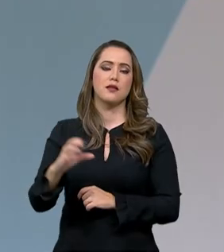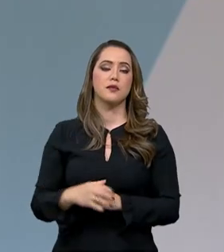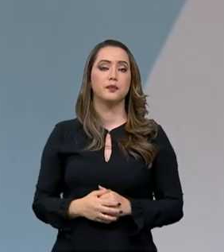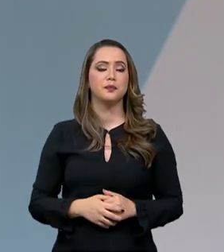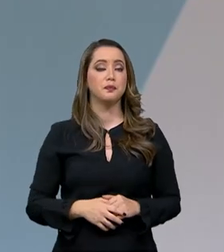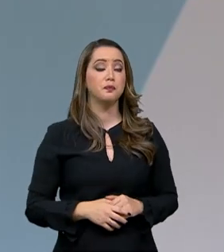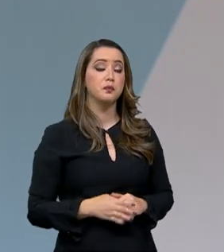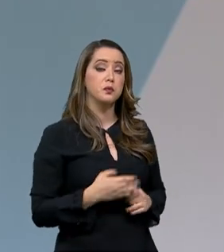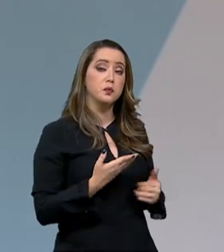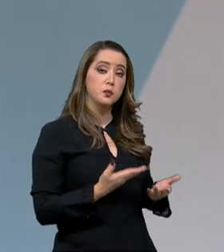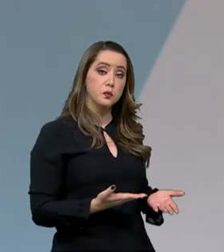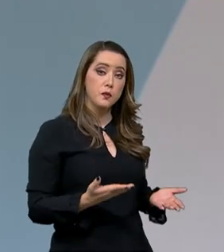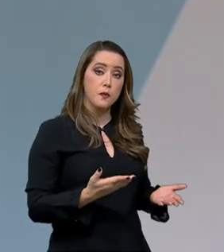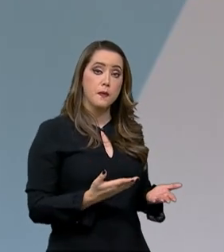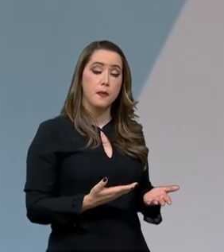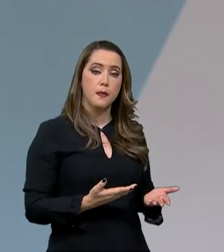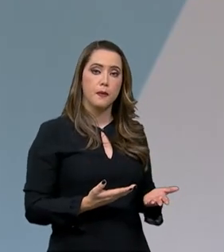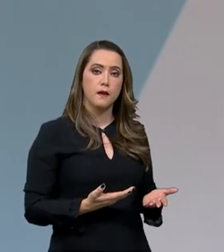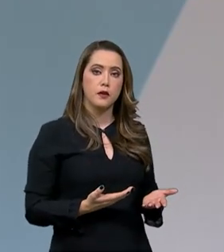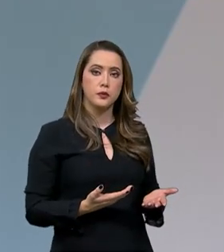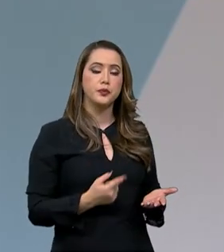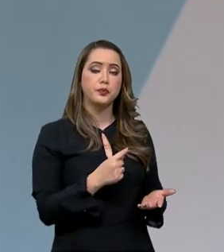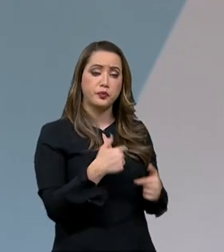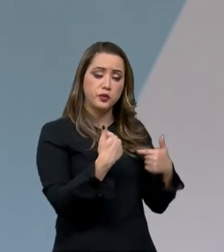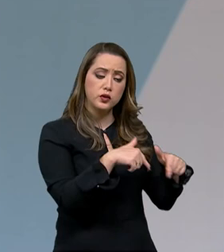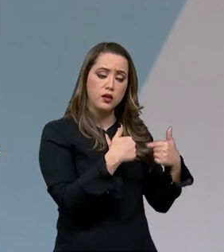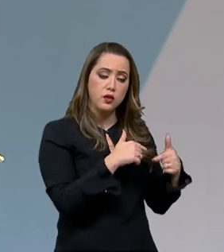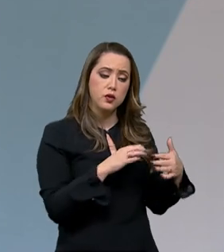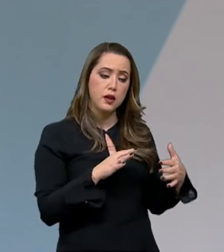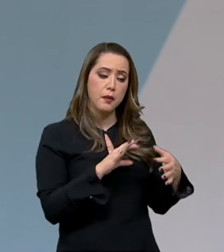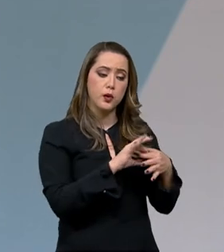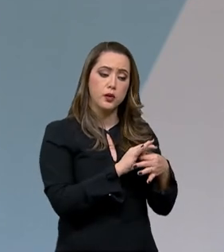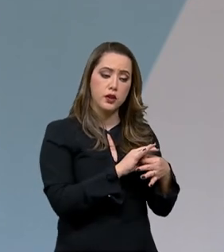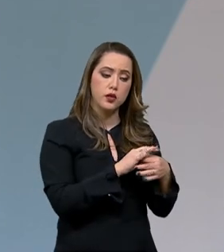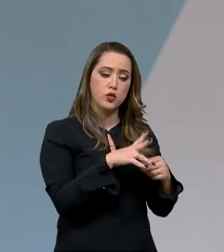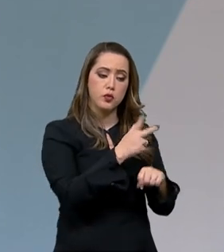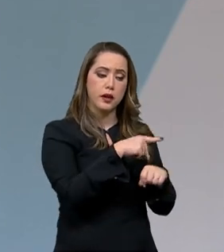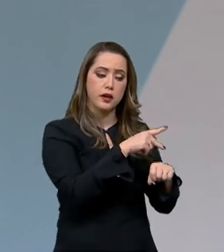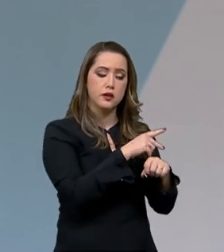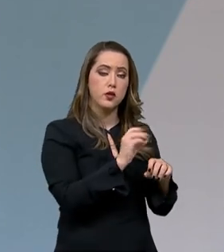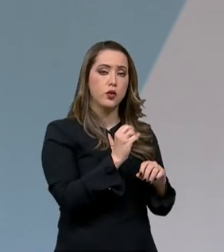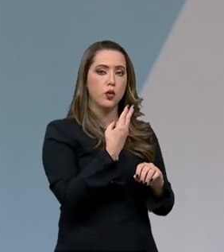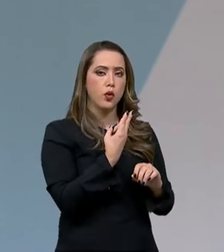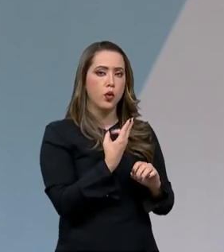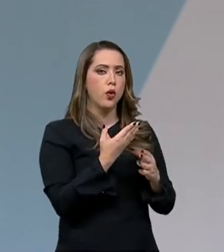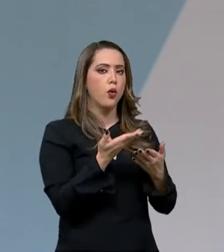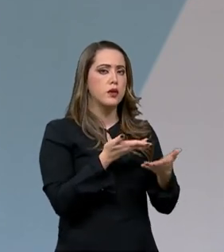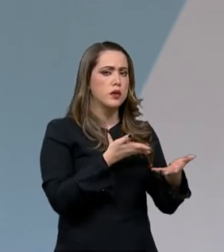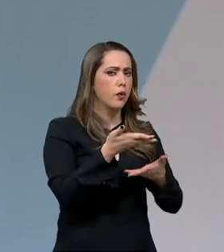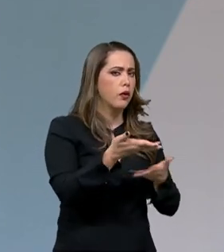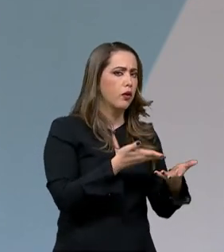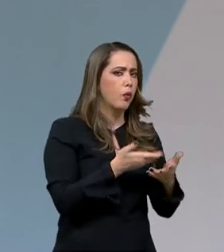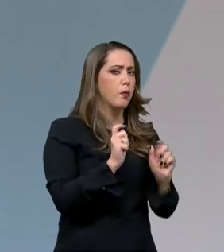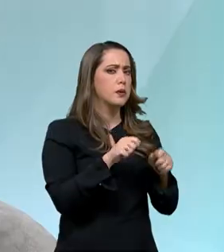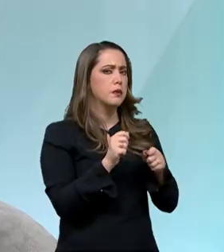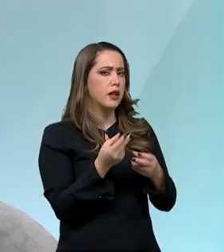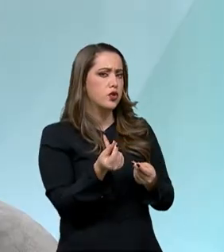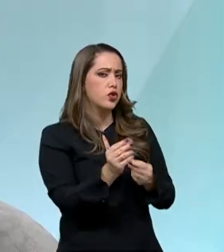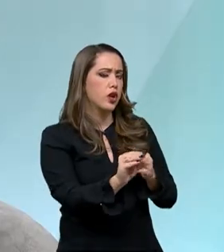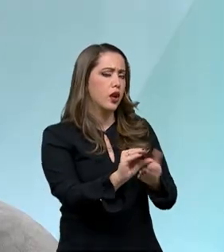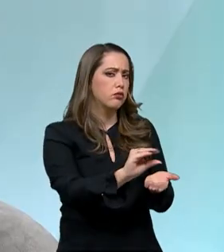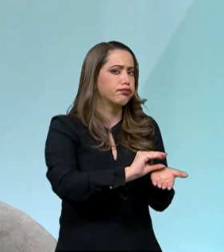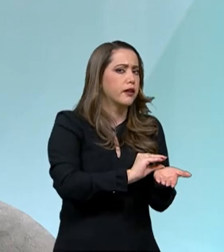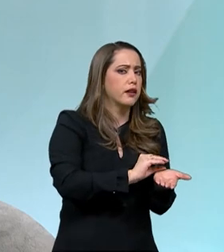Isso é basicamente um trabalho de cooperação entre países ou isso é um negócio? Eu